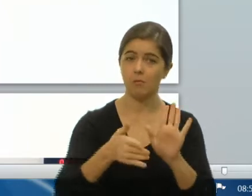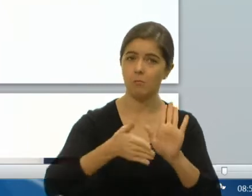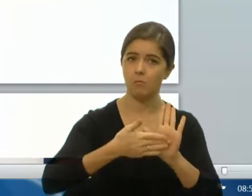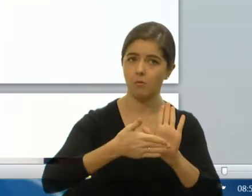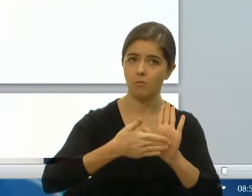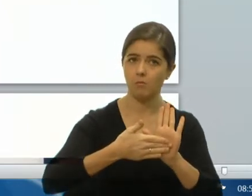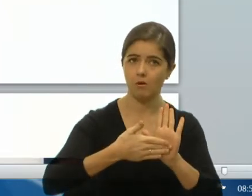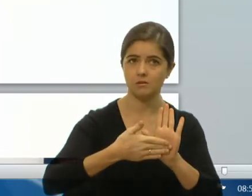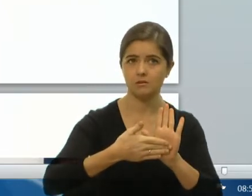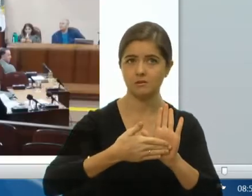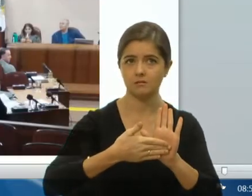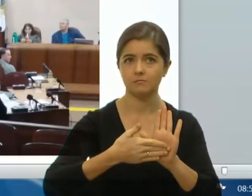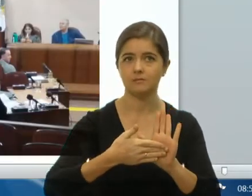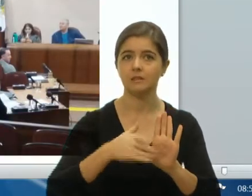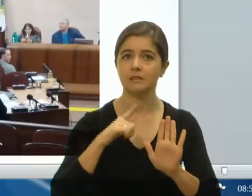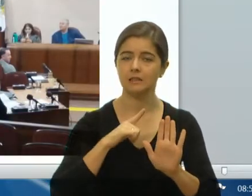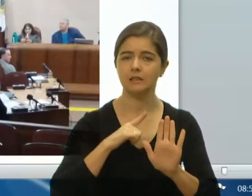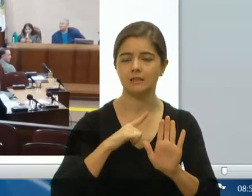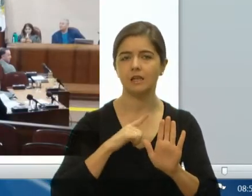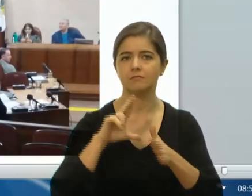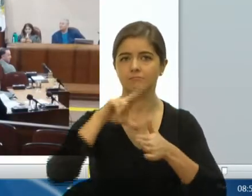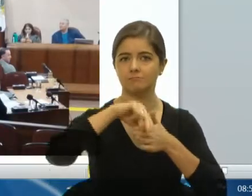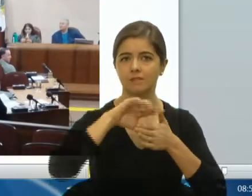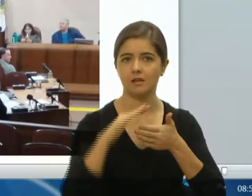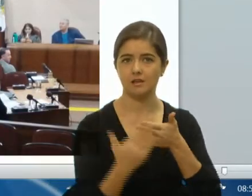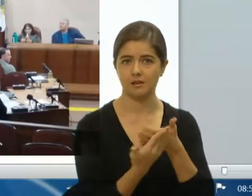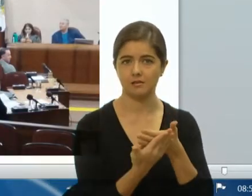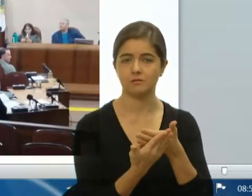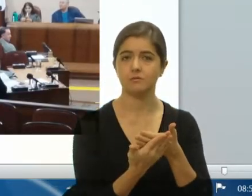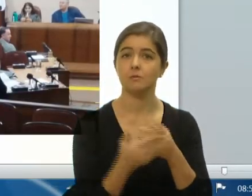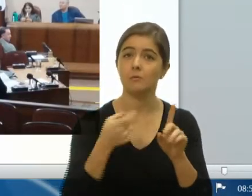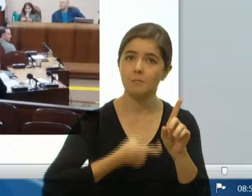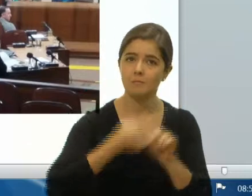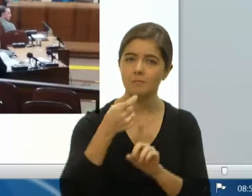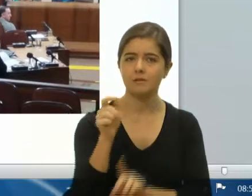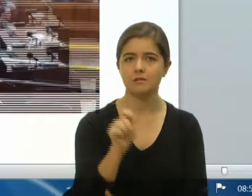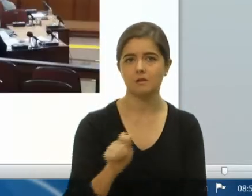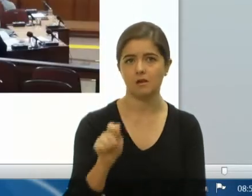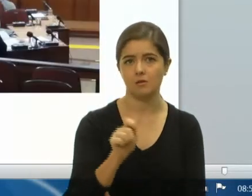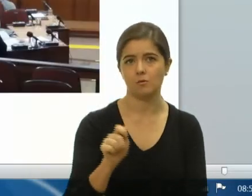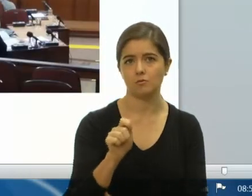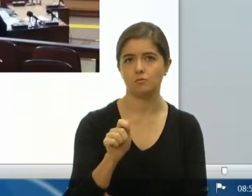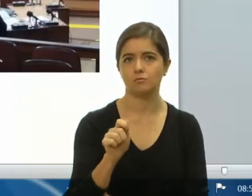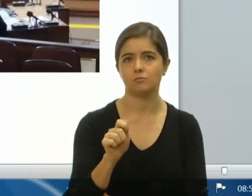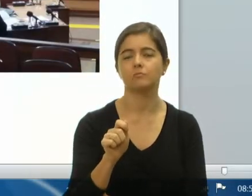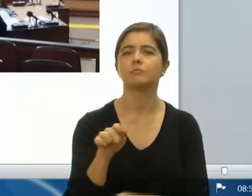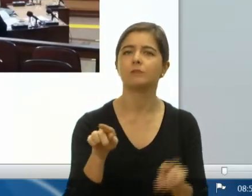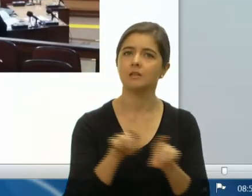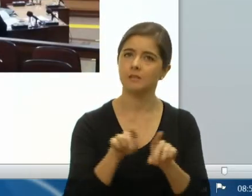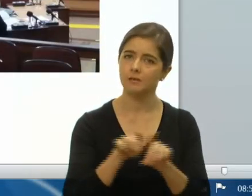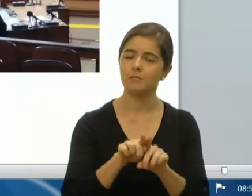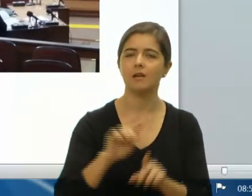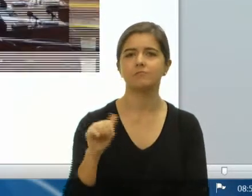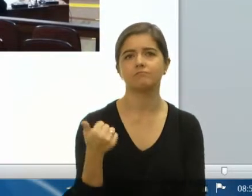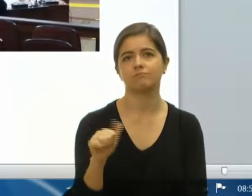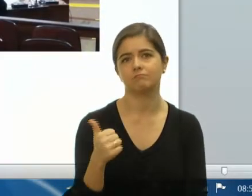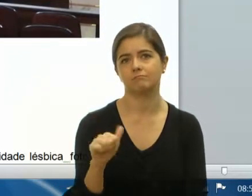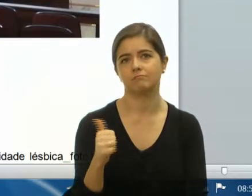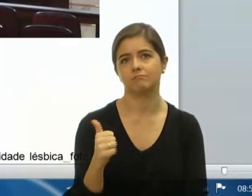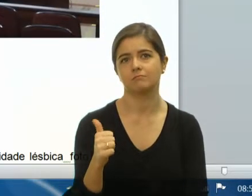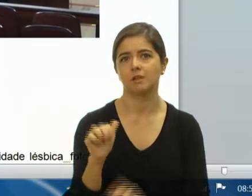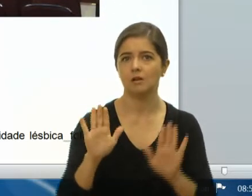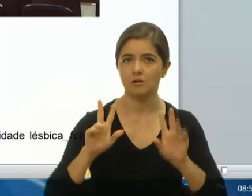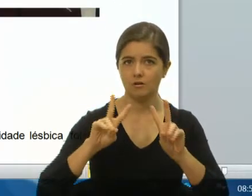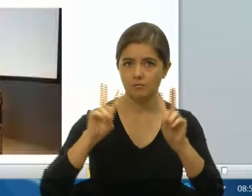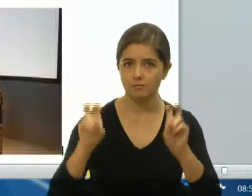como vocês revoltam em anexo. No mesmo mês de agosto, realizamos o dia 29, da Visibilidade Lésbica, onde nós podemos ter um